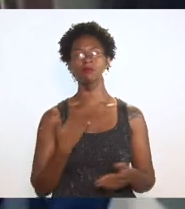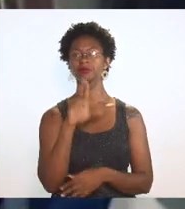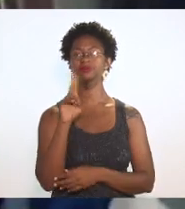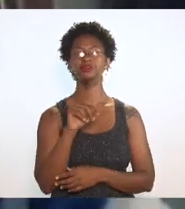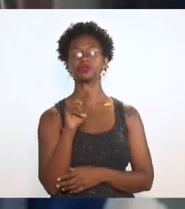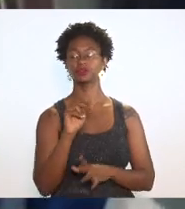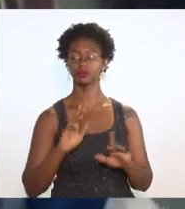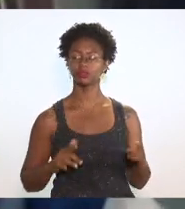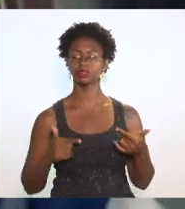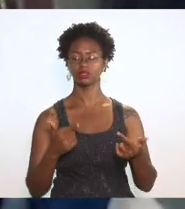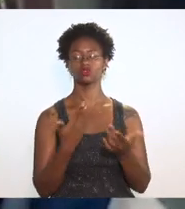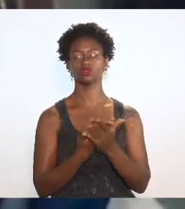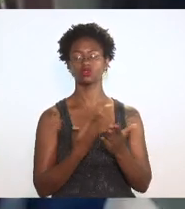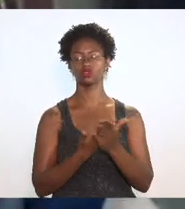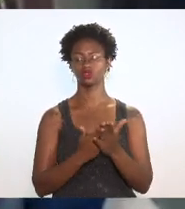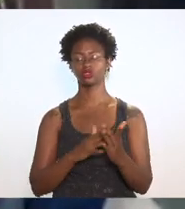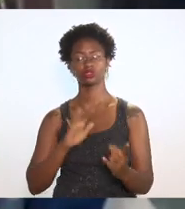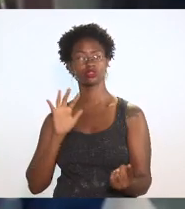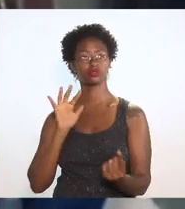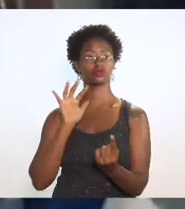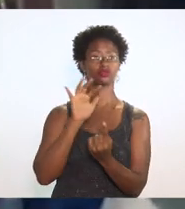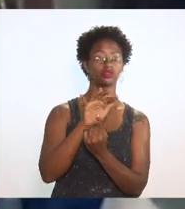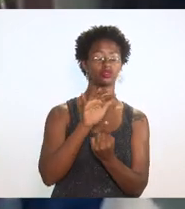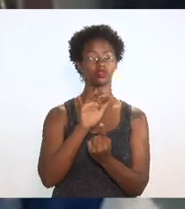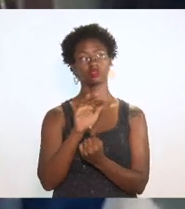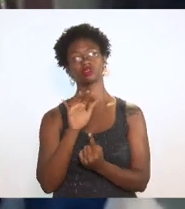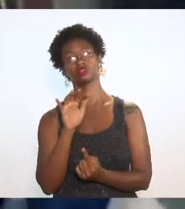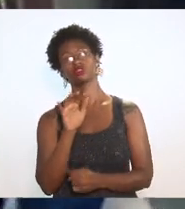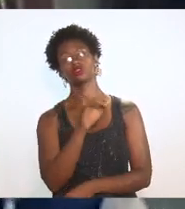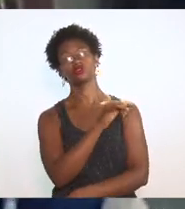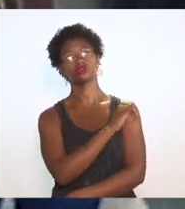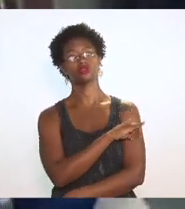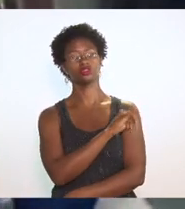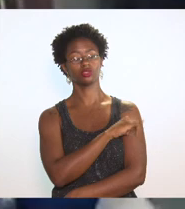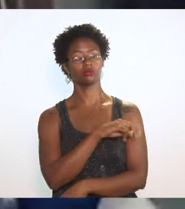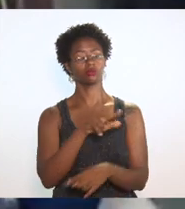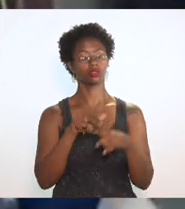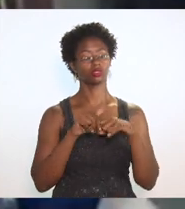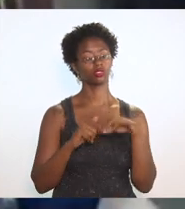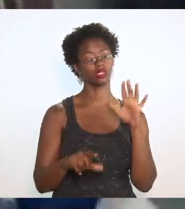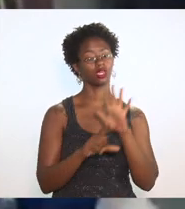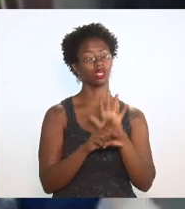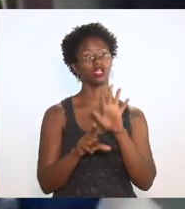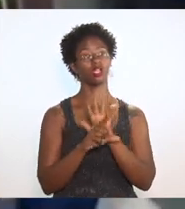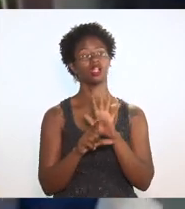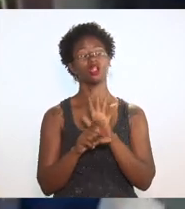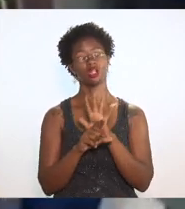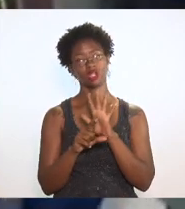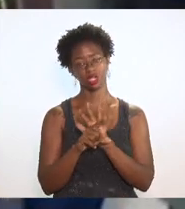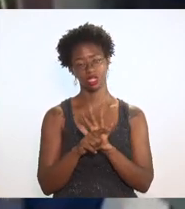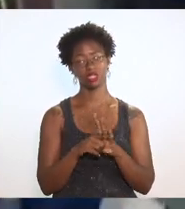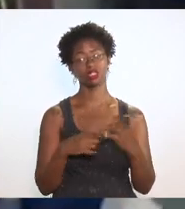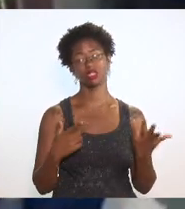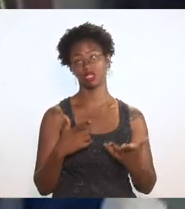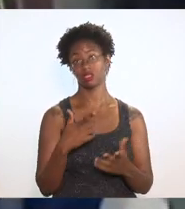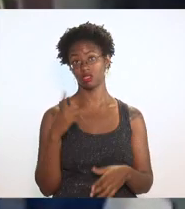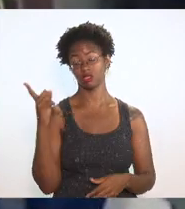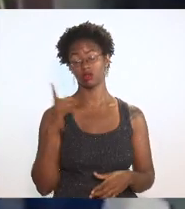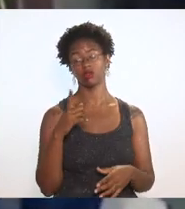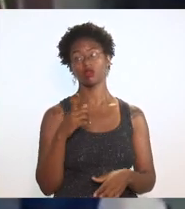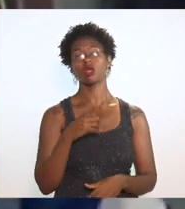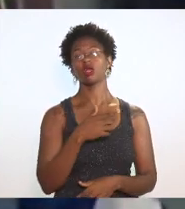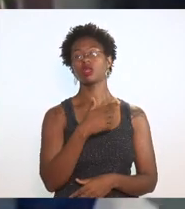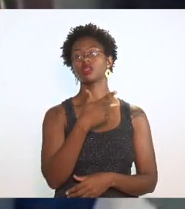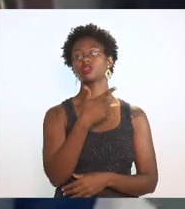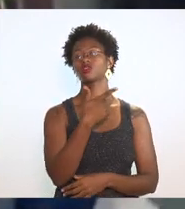um estudo de impacto no Estado do Rio de Janeiro porque a lei complementar 101 ela ela é de 2 mil nós estamos 20